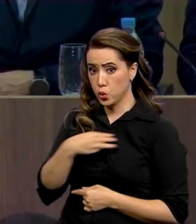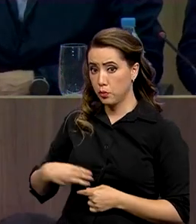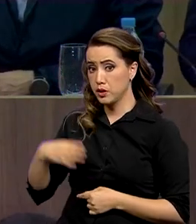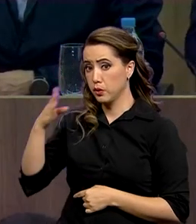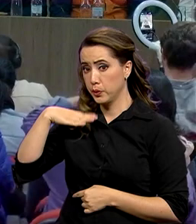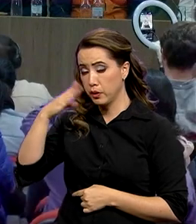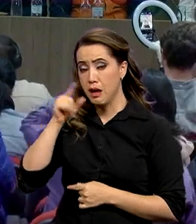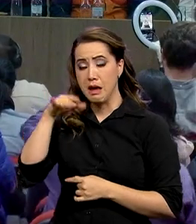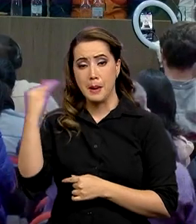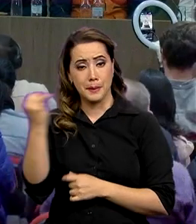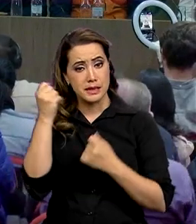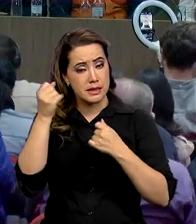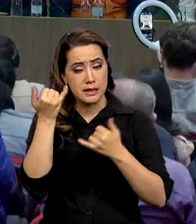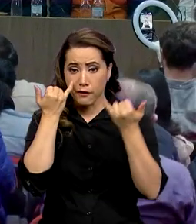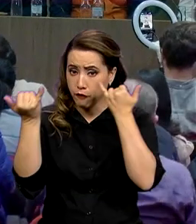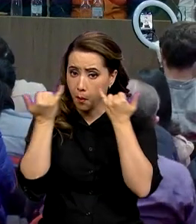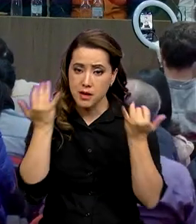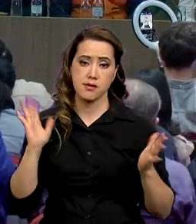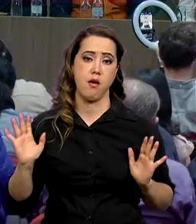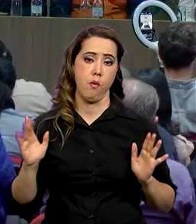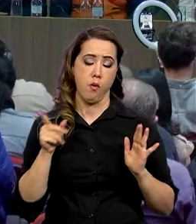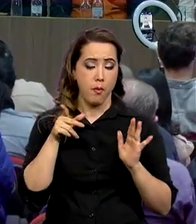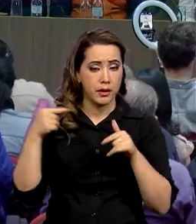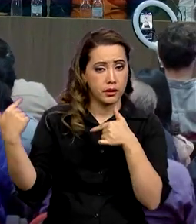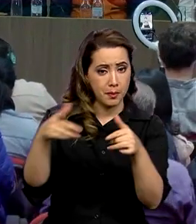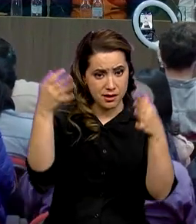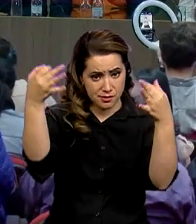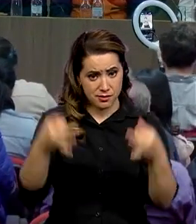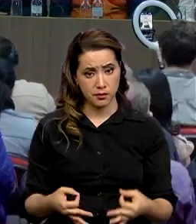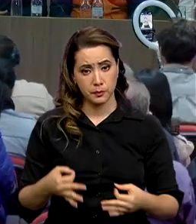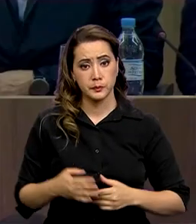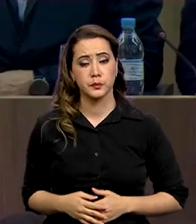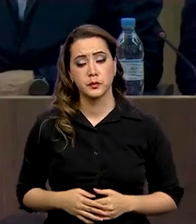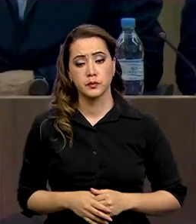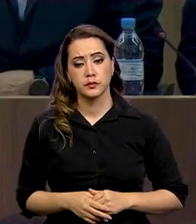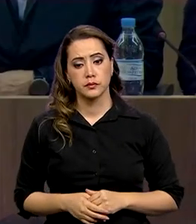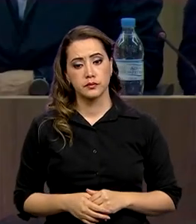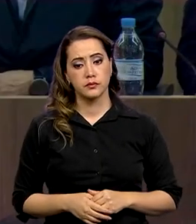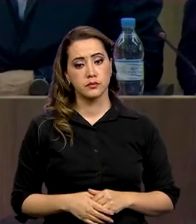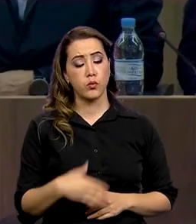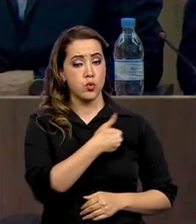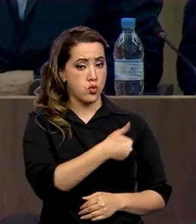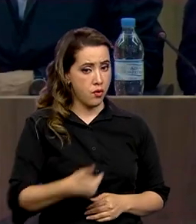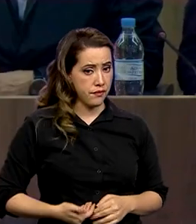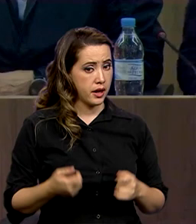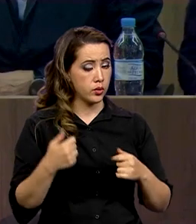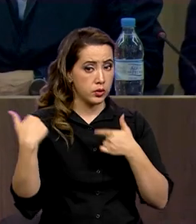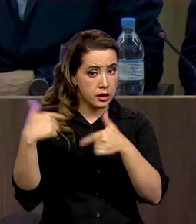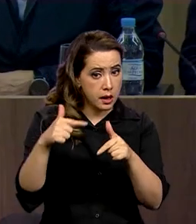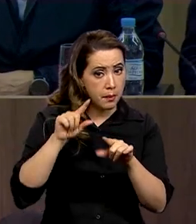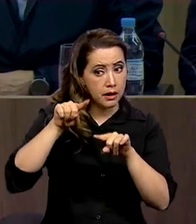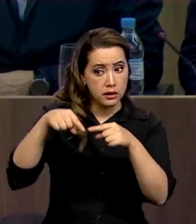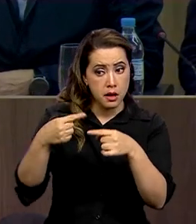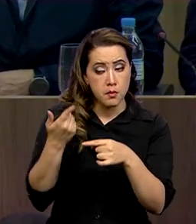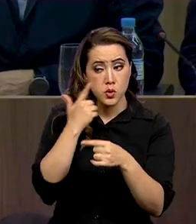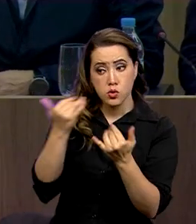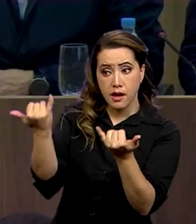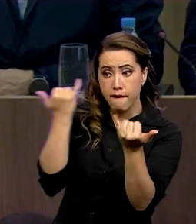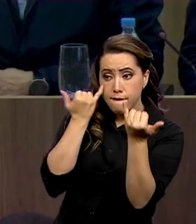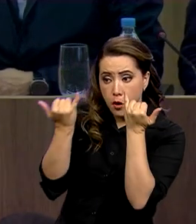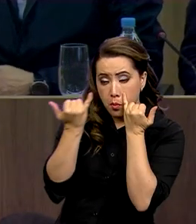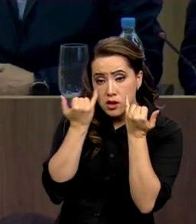fundamental para que o poder público possa agir de forma eficiente. O poder público age a partir dessas informações.